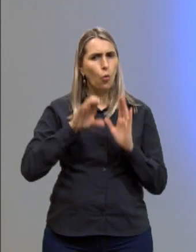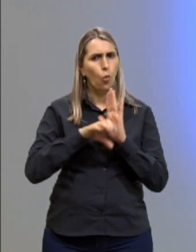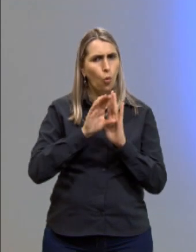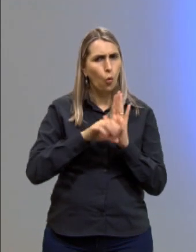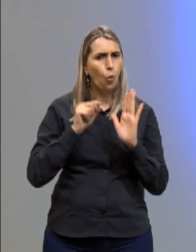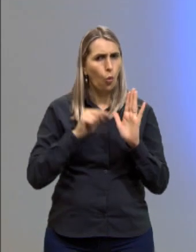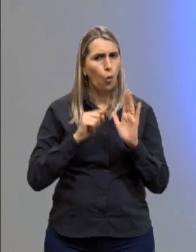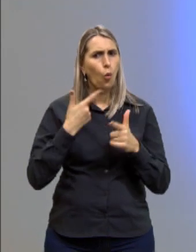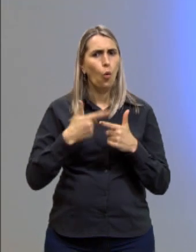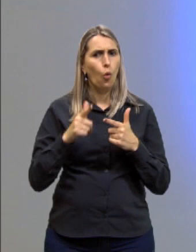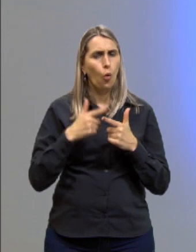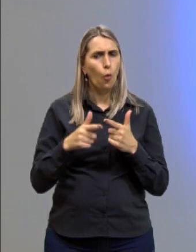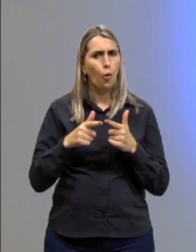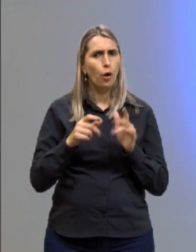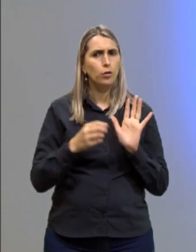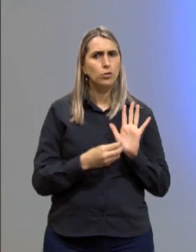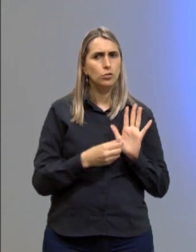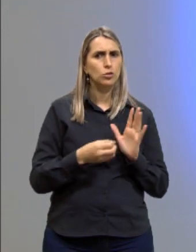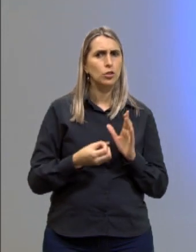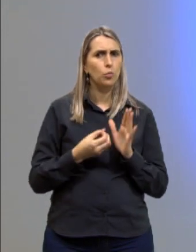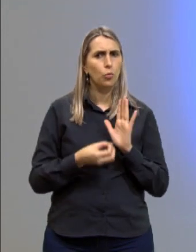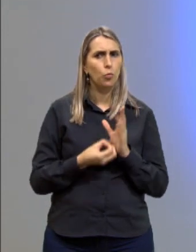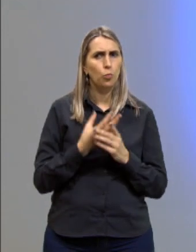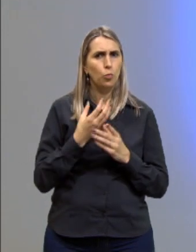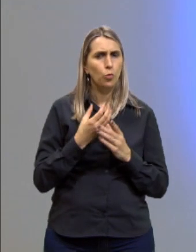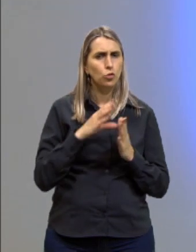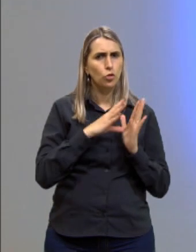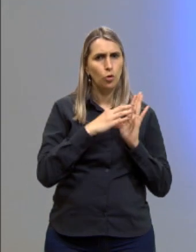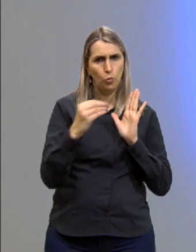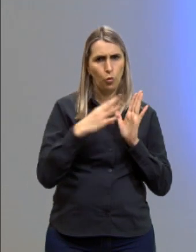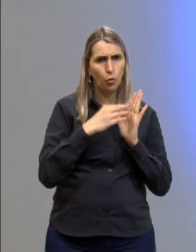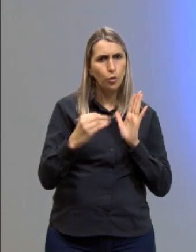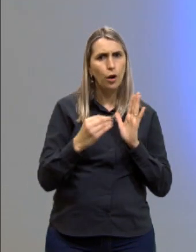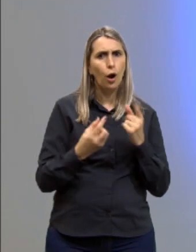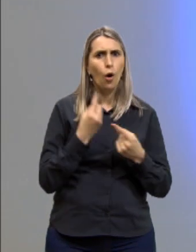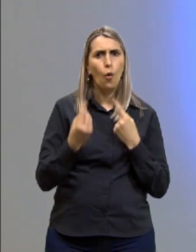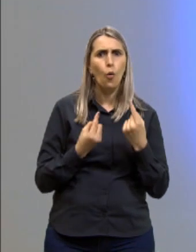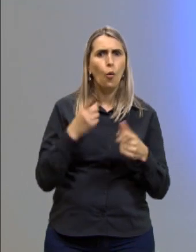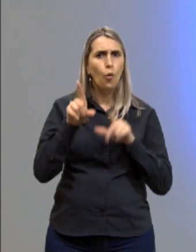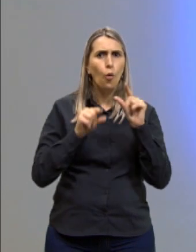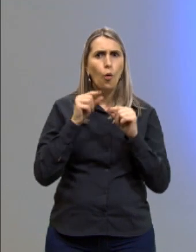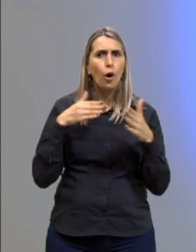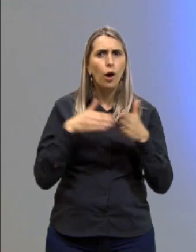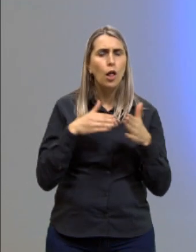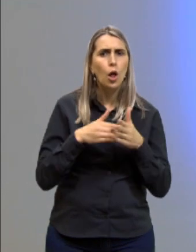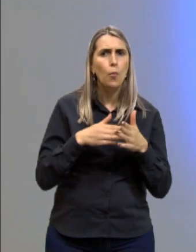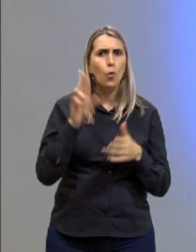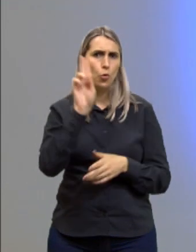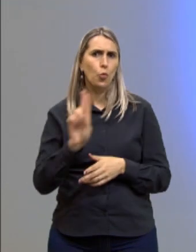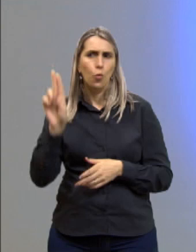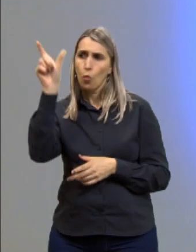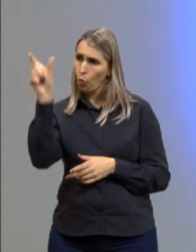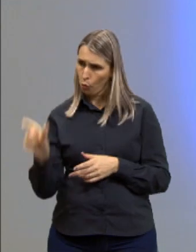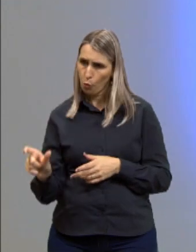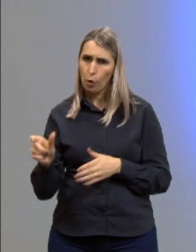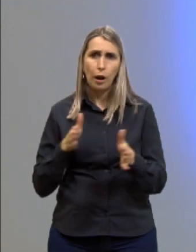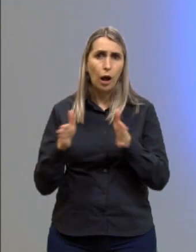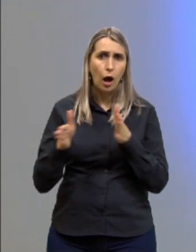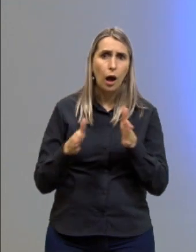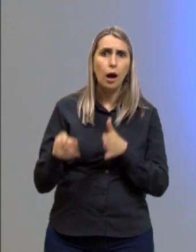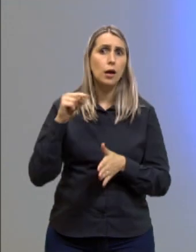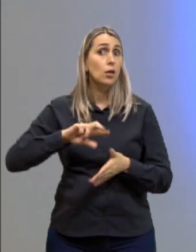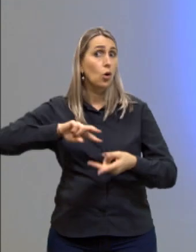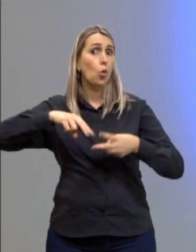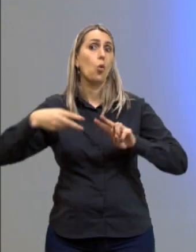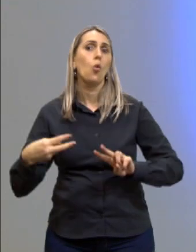o problema de reproduzir algo que seleciona e limita o que o usuário acessa, é que isso é